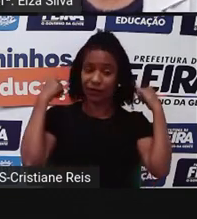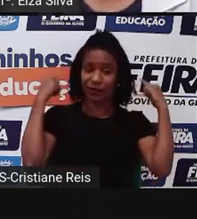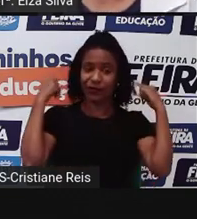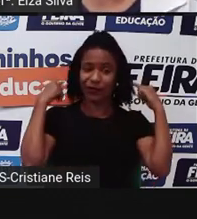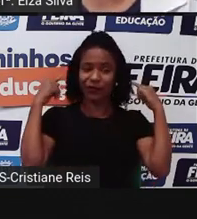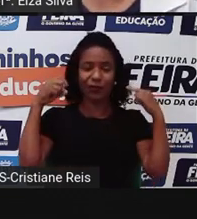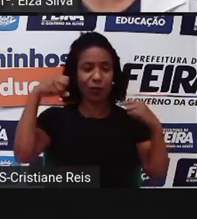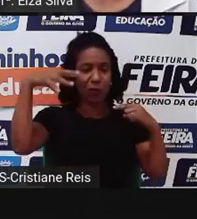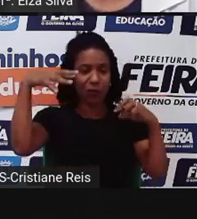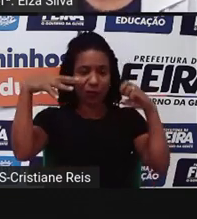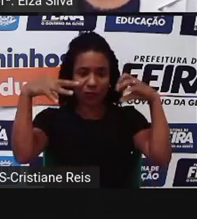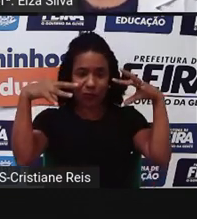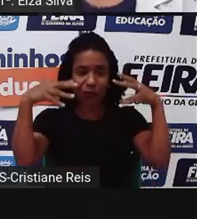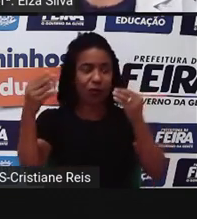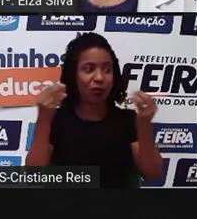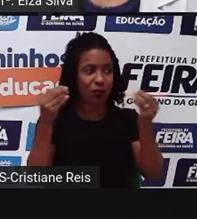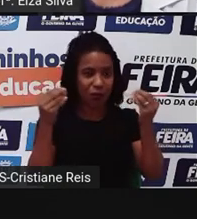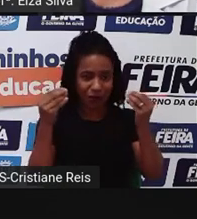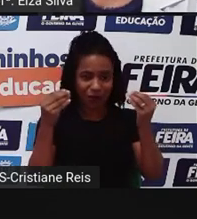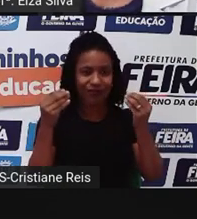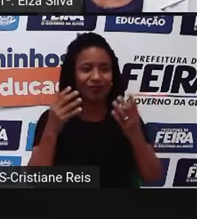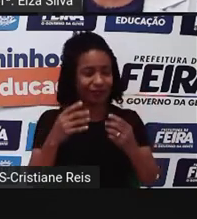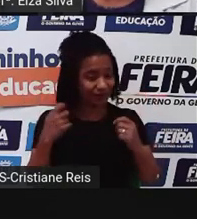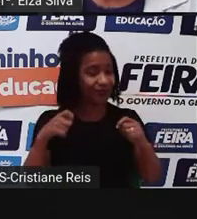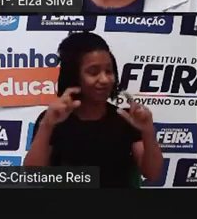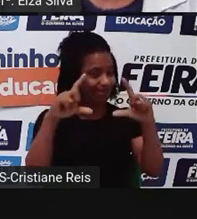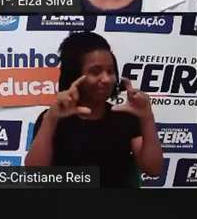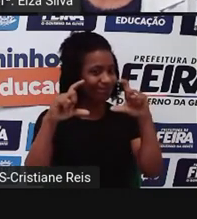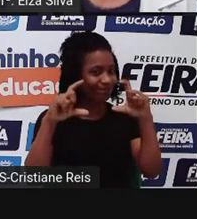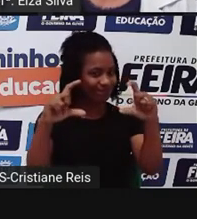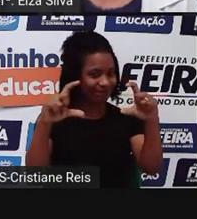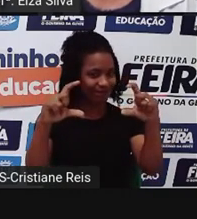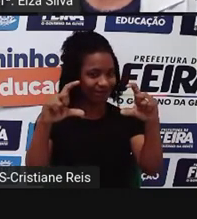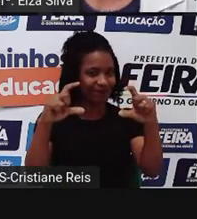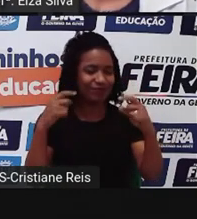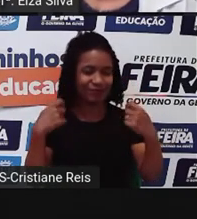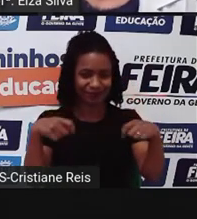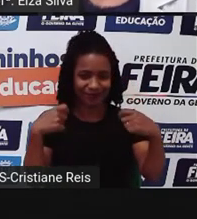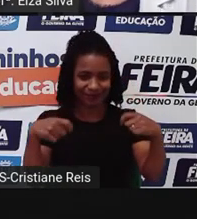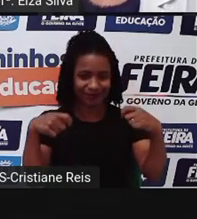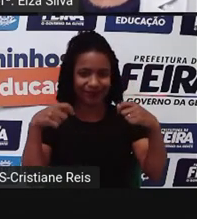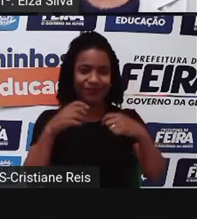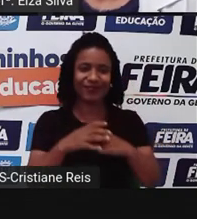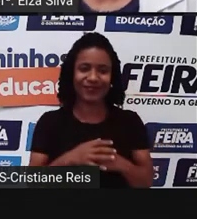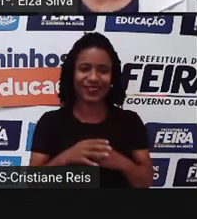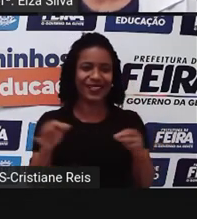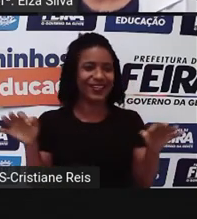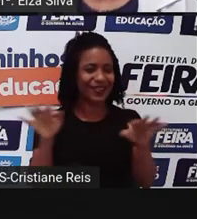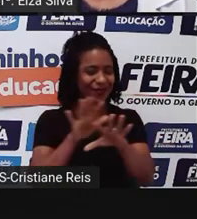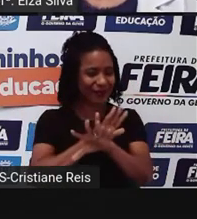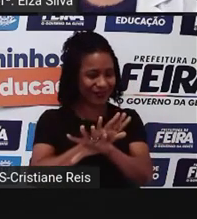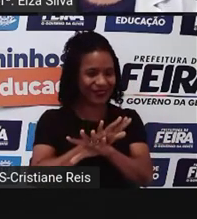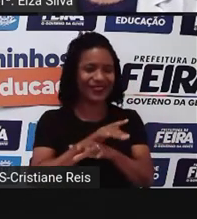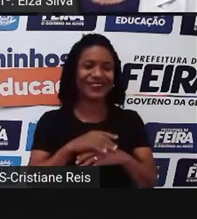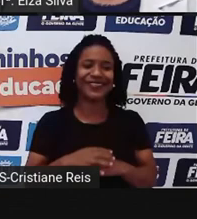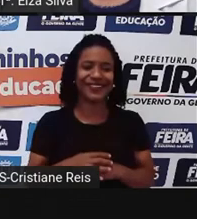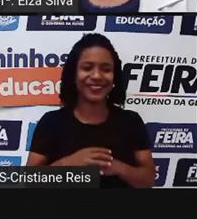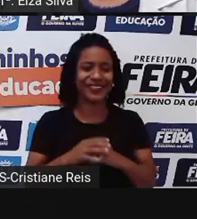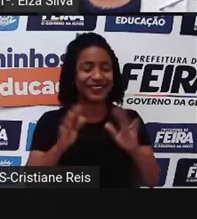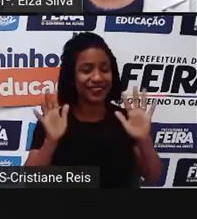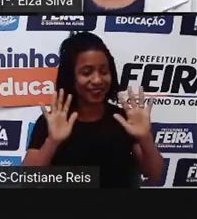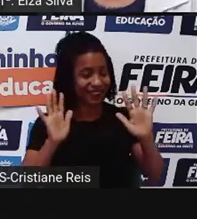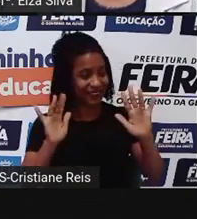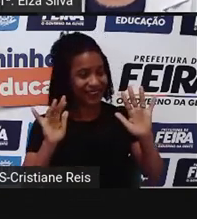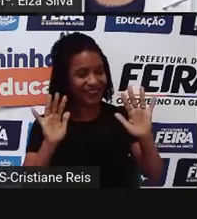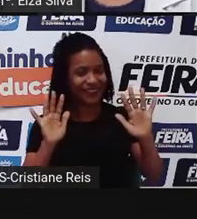a posição adequada do celular é a posição horizontal. Ok, students? Pronto, fico por aqui. Não se esqueçam